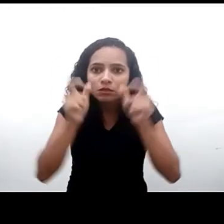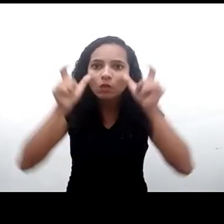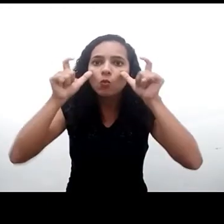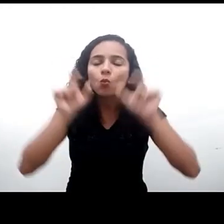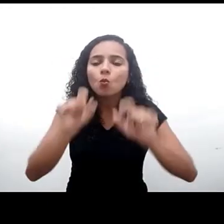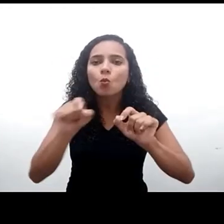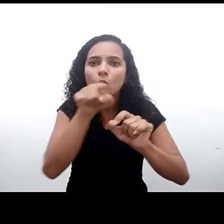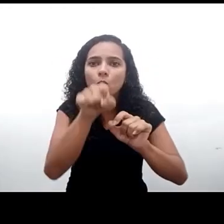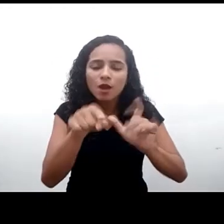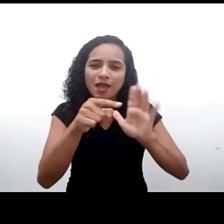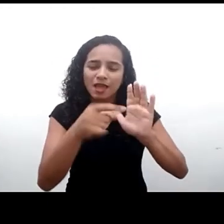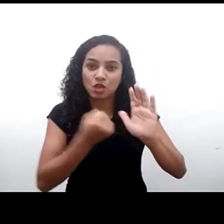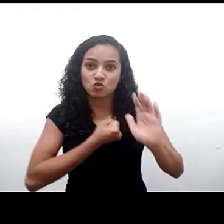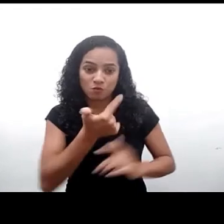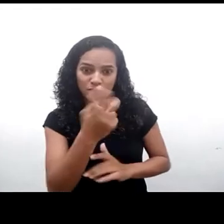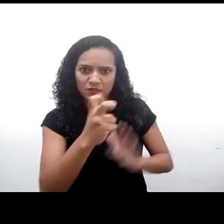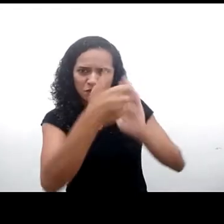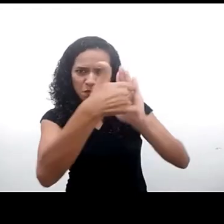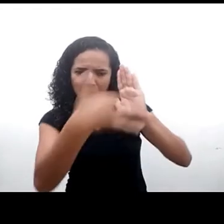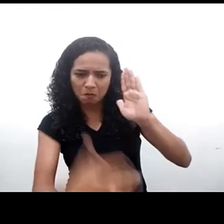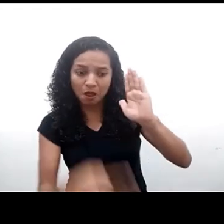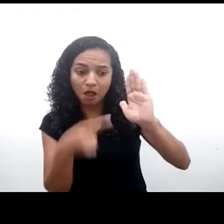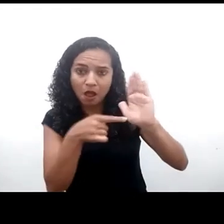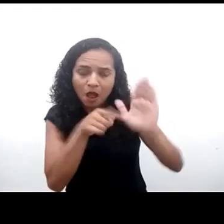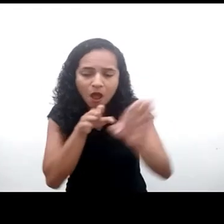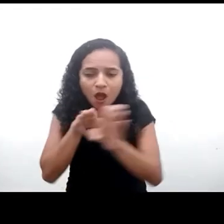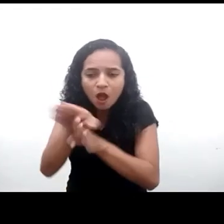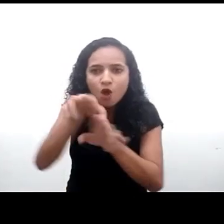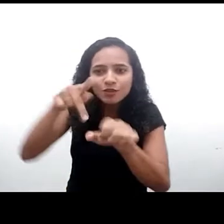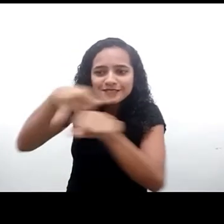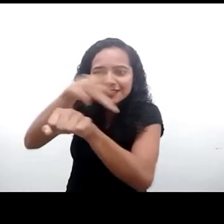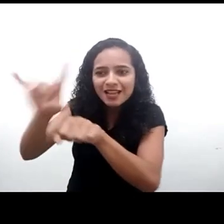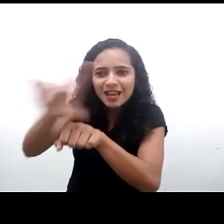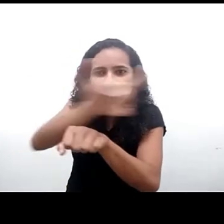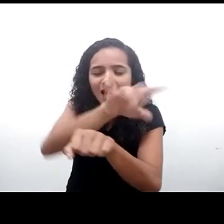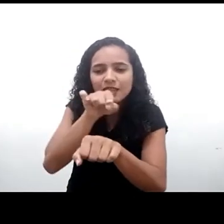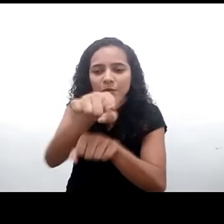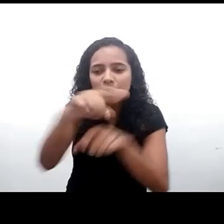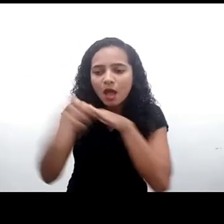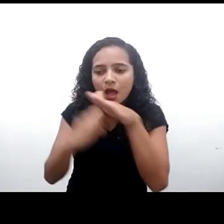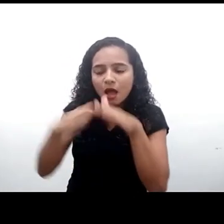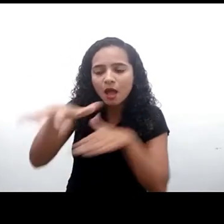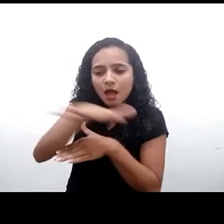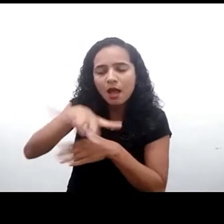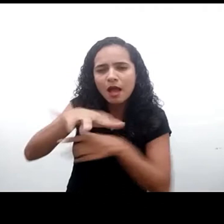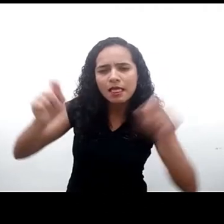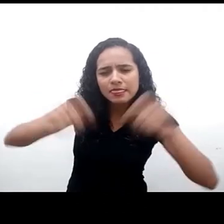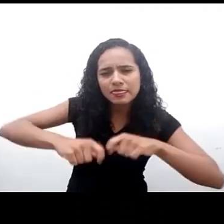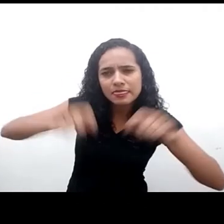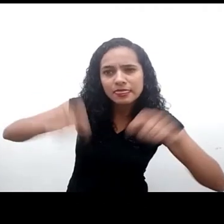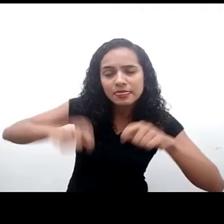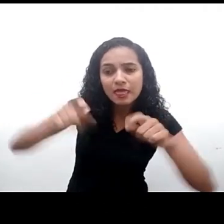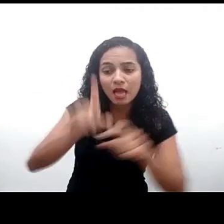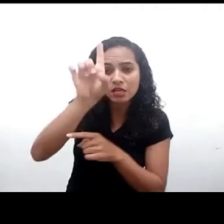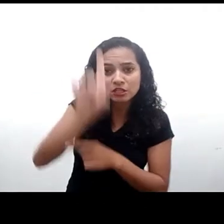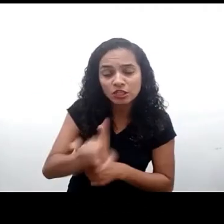comentário geral número 25, que recomenda aos países que exijam ao setor empresarial que realize do diligence sobre os direitos da